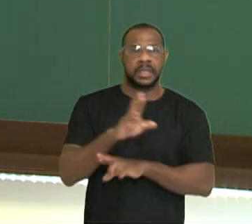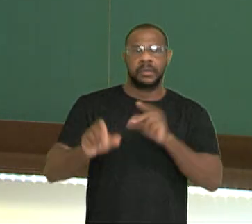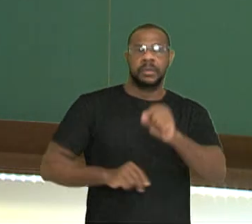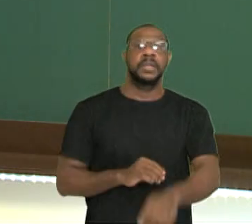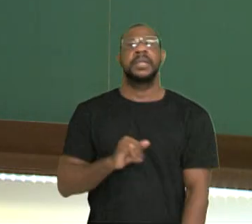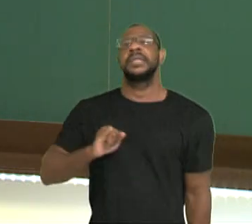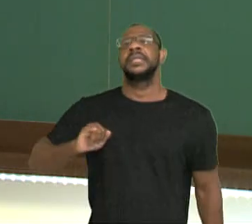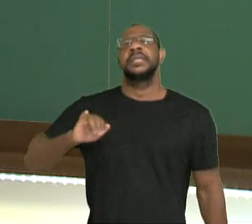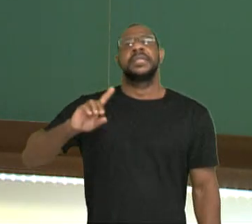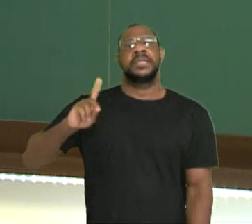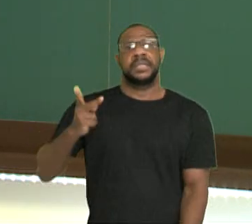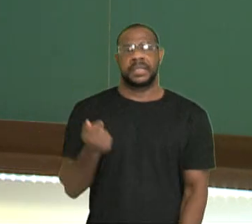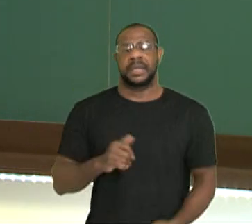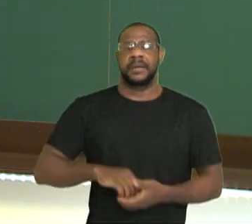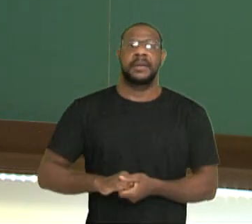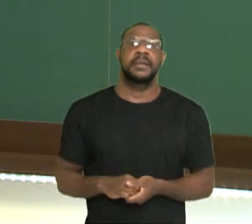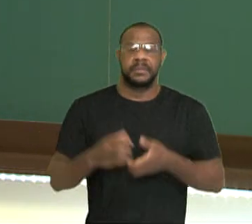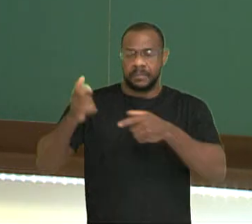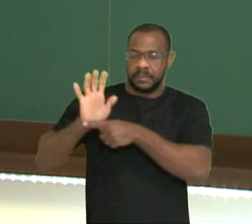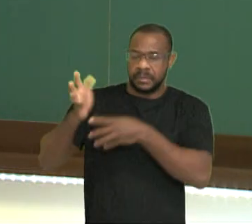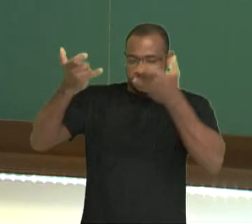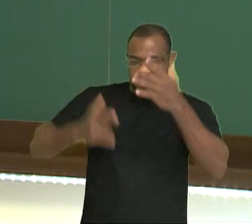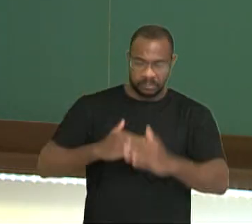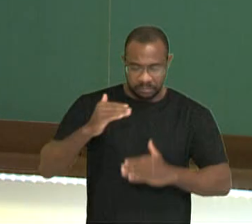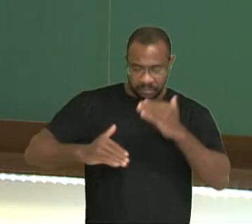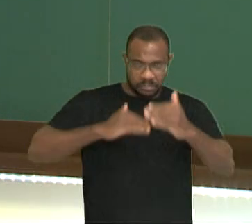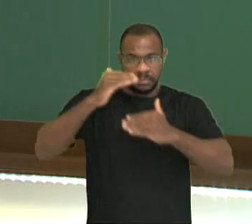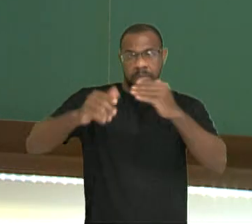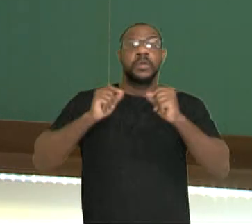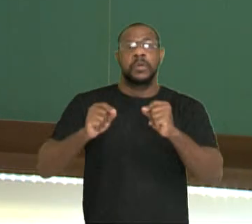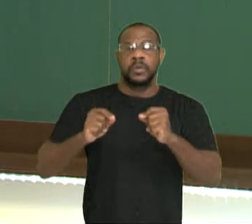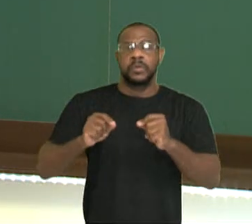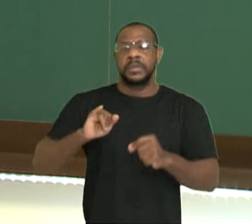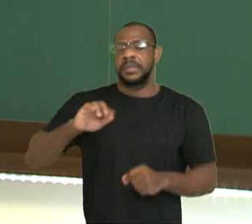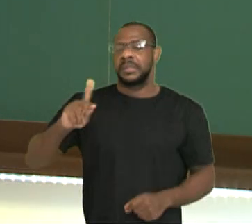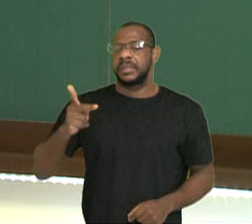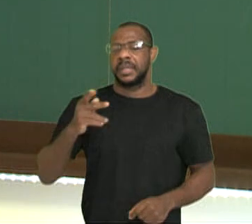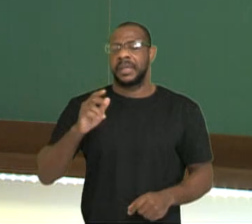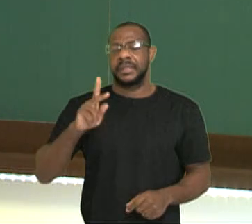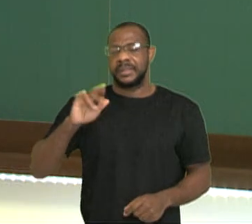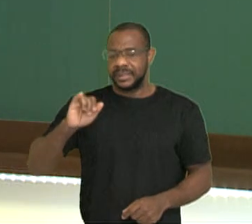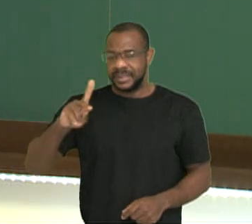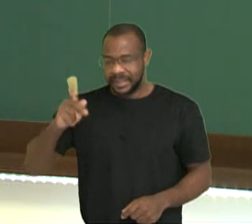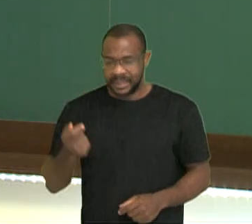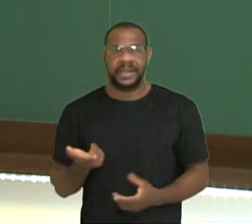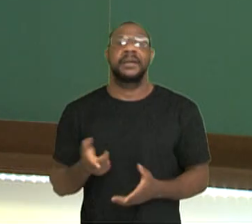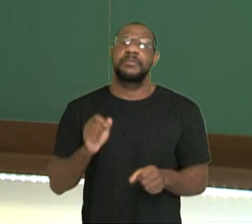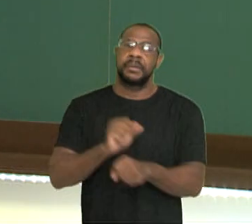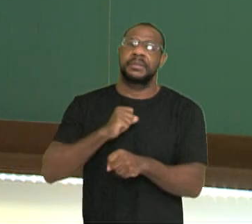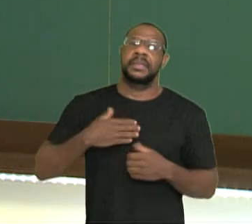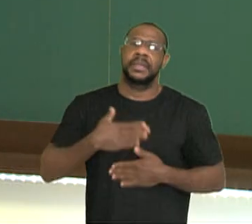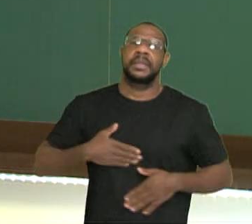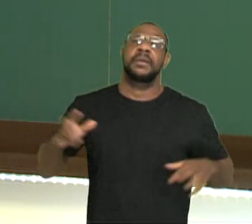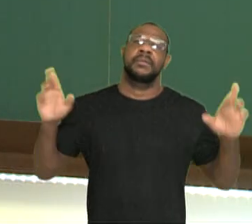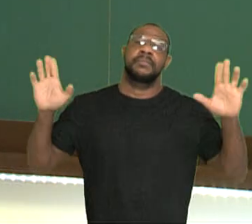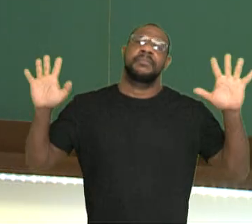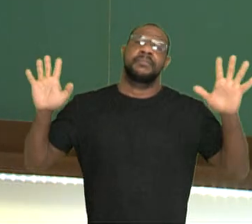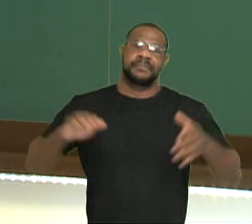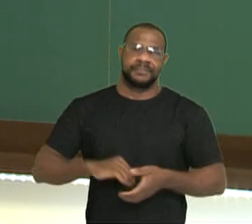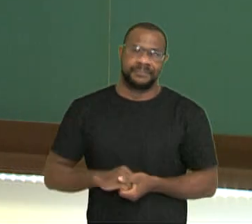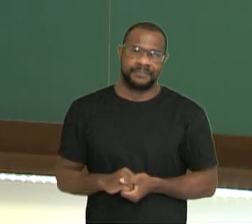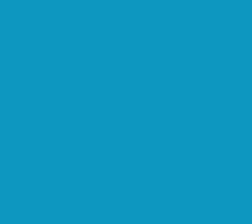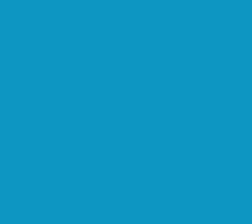IDH. Nesse vídeo nós falamos sobre o desenvolvimento dos índices socioeconômicos. Espero que vocês tenham gostado. Até breve!